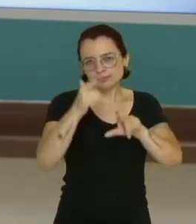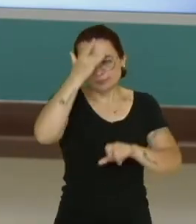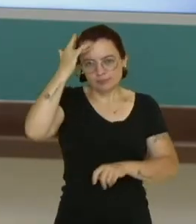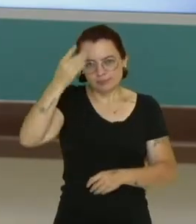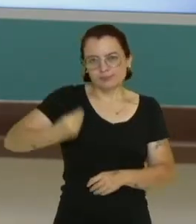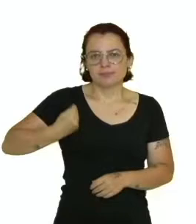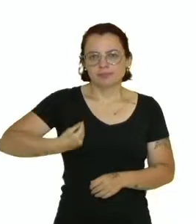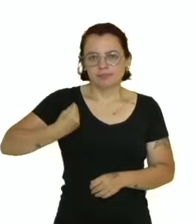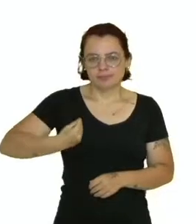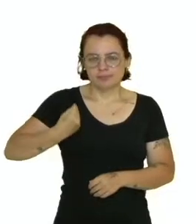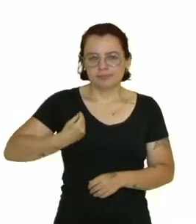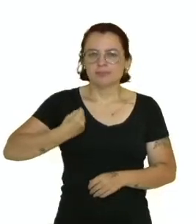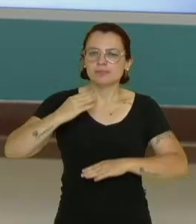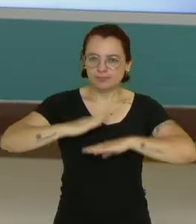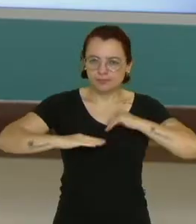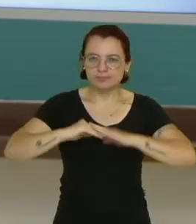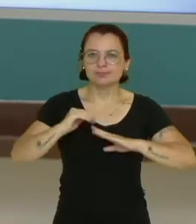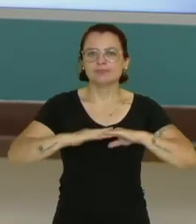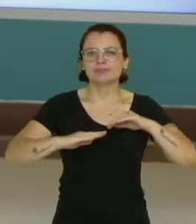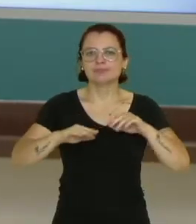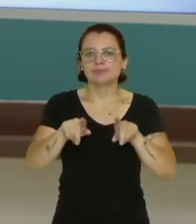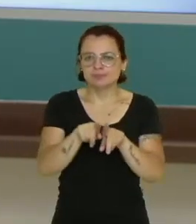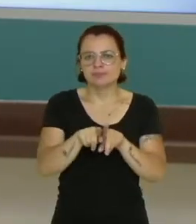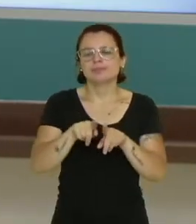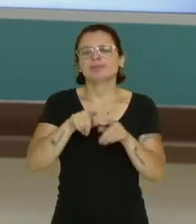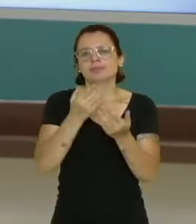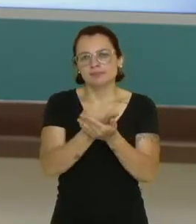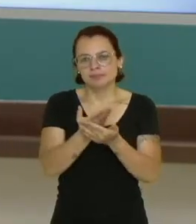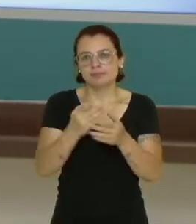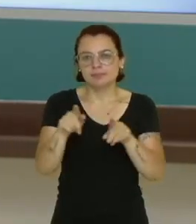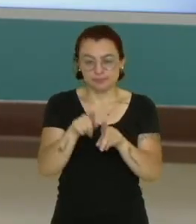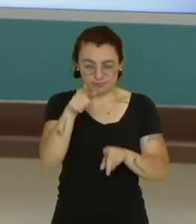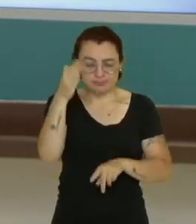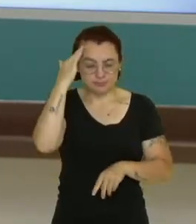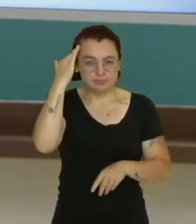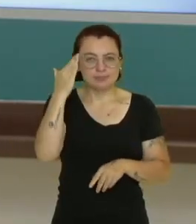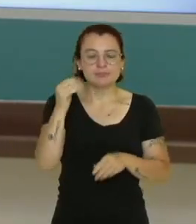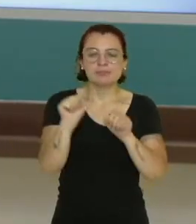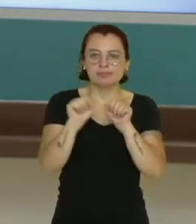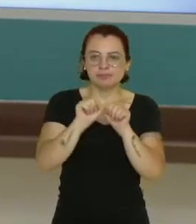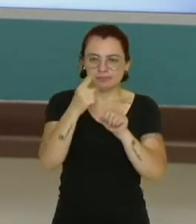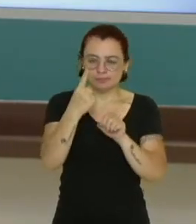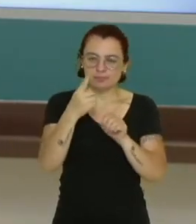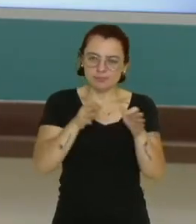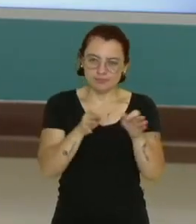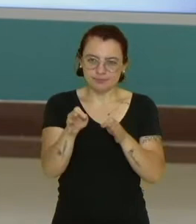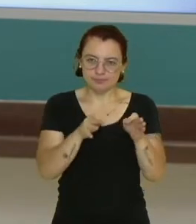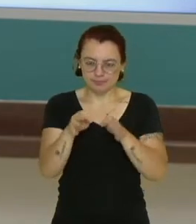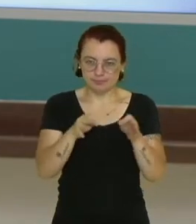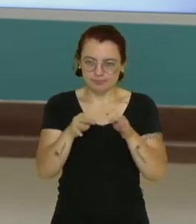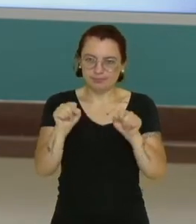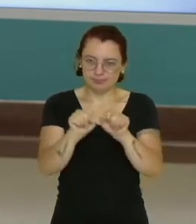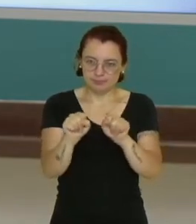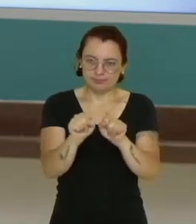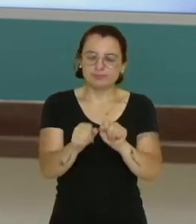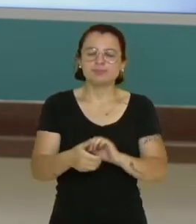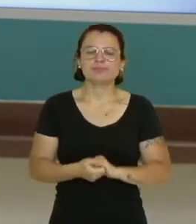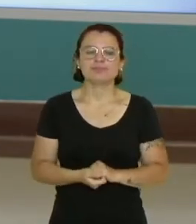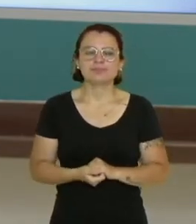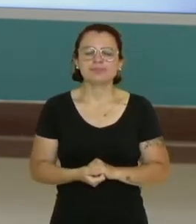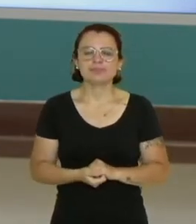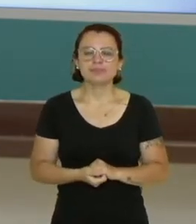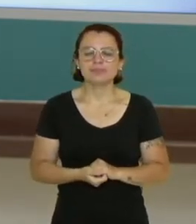estudantil, para a vida profissional. Você saberia estabelecer um plano de ação? Toda ação, quando a gente quer que ela dê um resultado